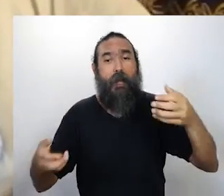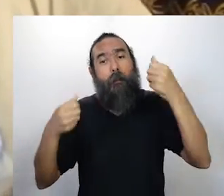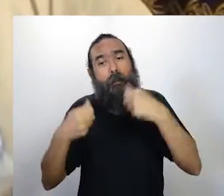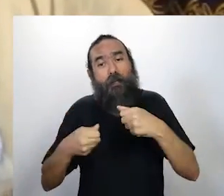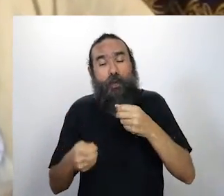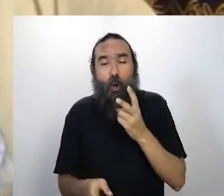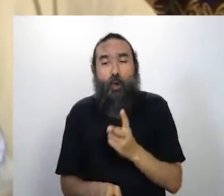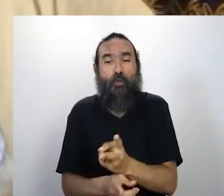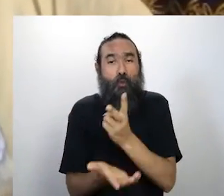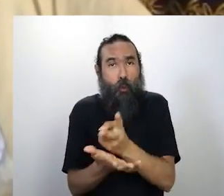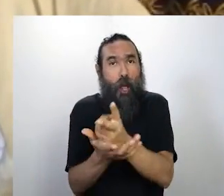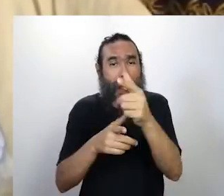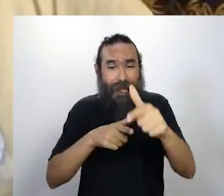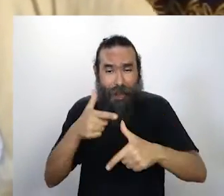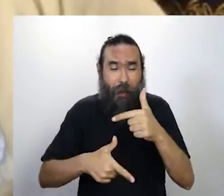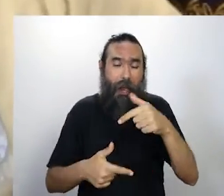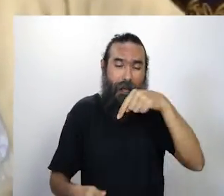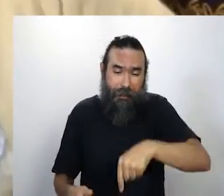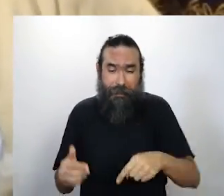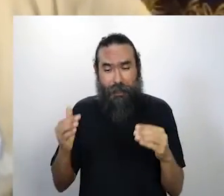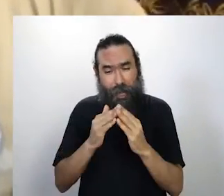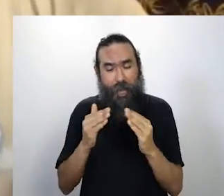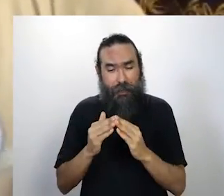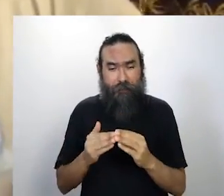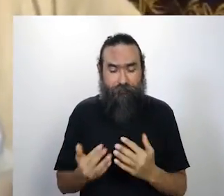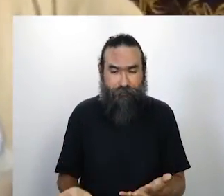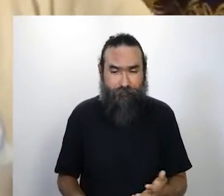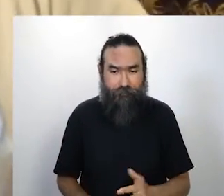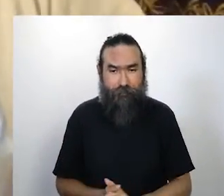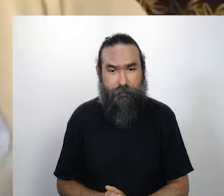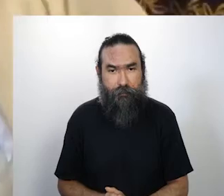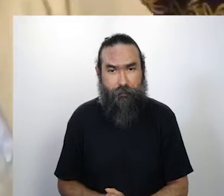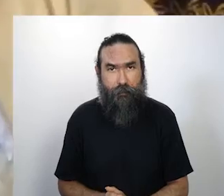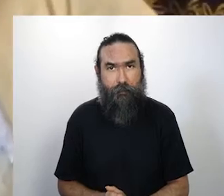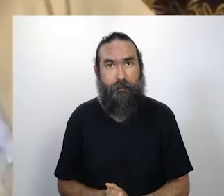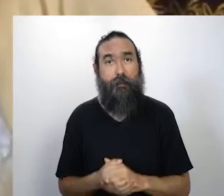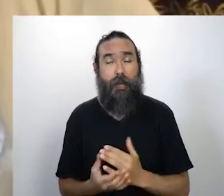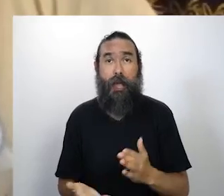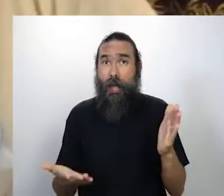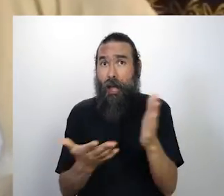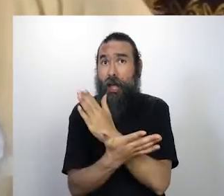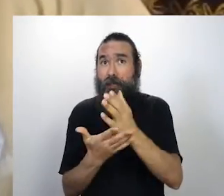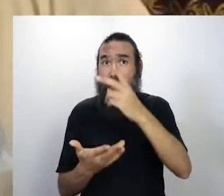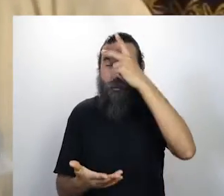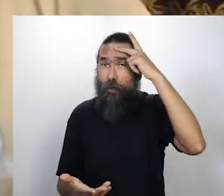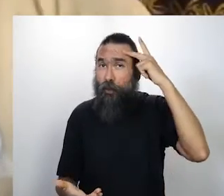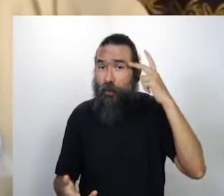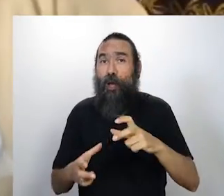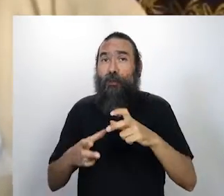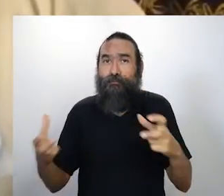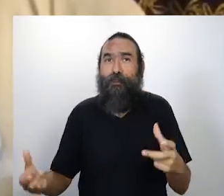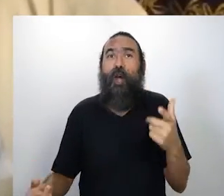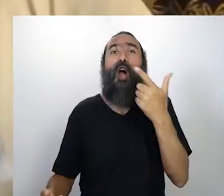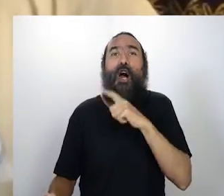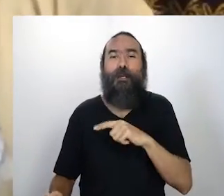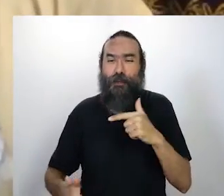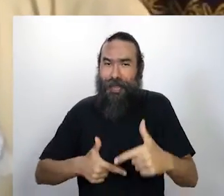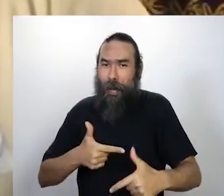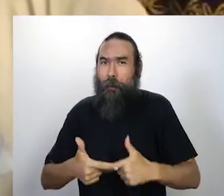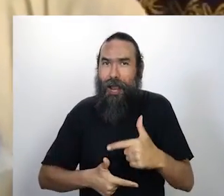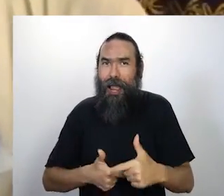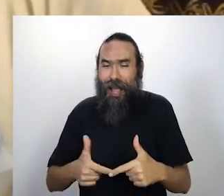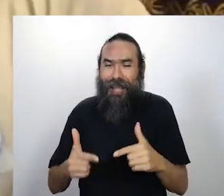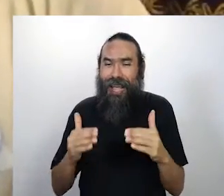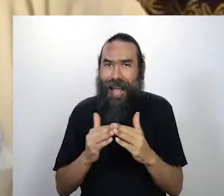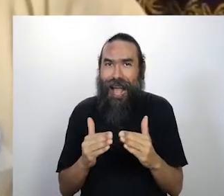É assim que estou vendo o quadro. agora, isso, os que estão tendo sorte, porque eu sei de muita gente que está